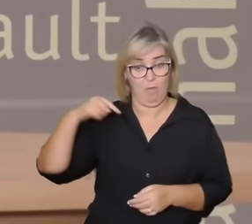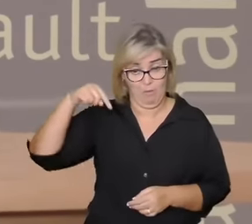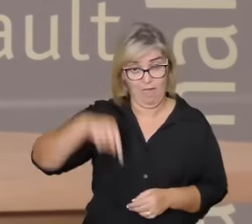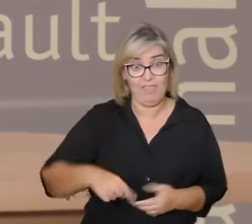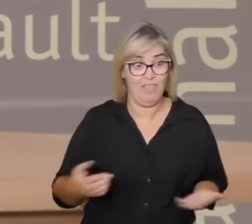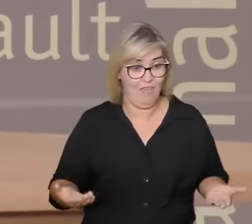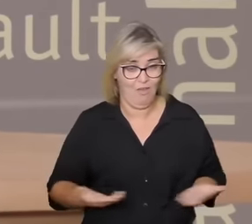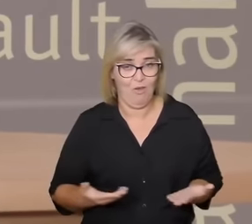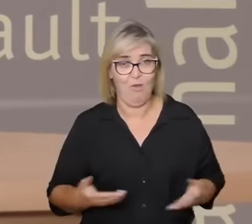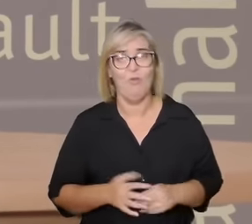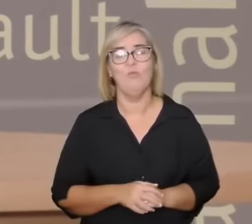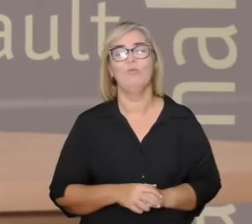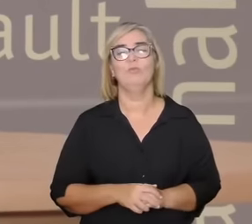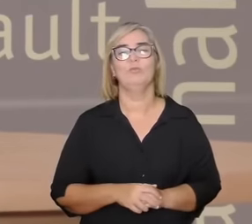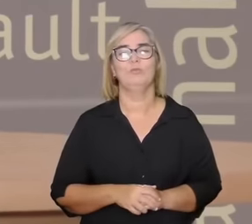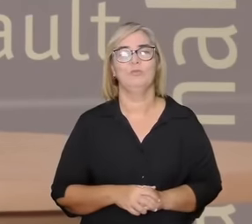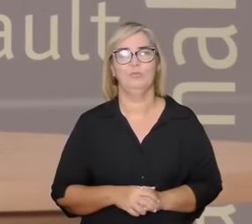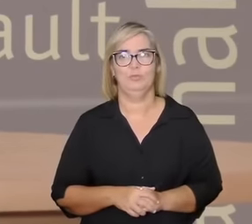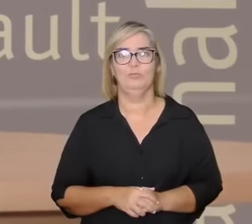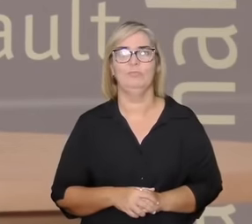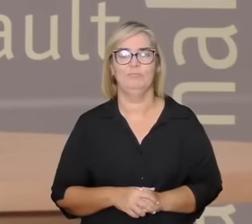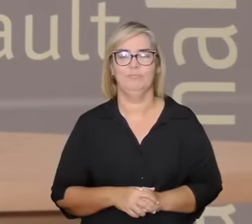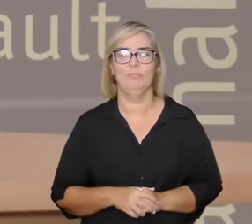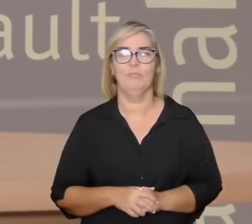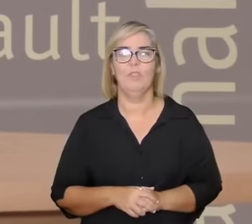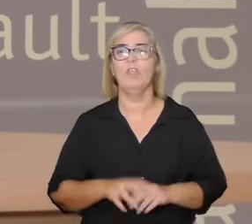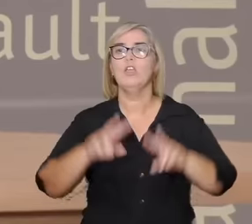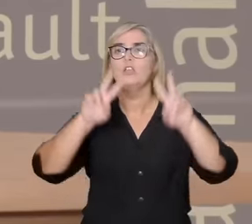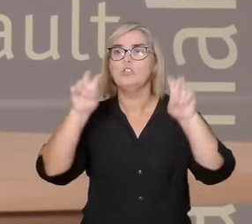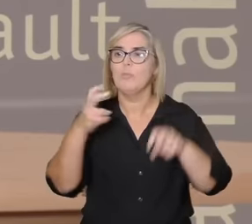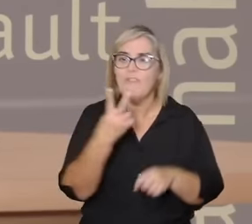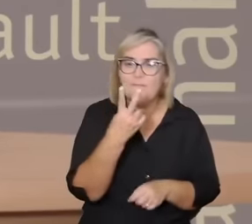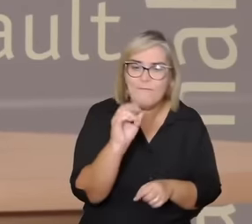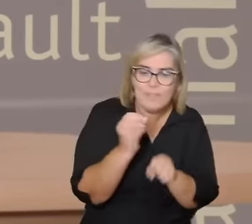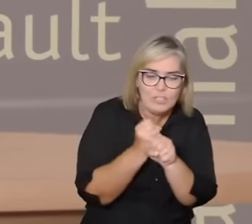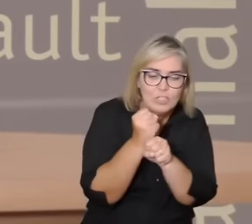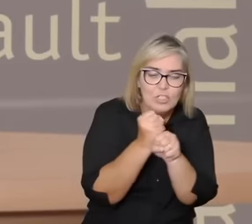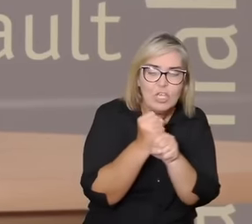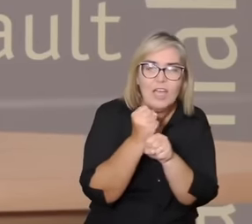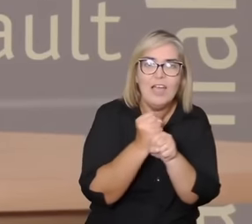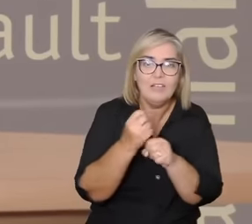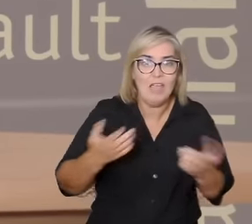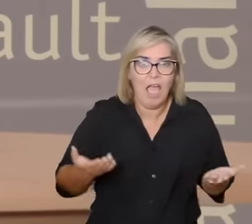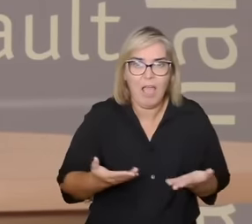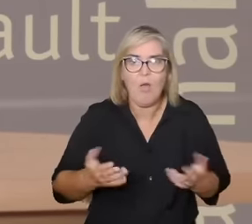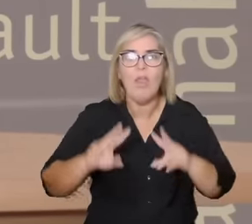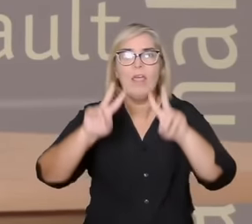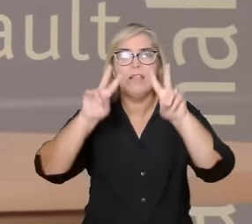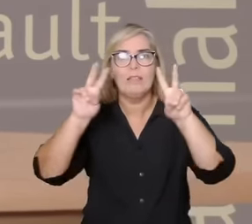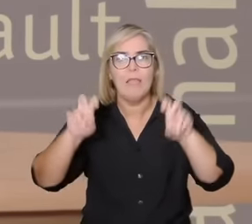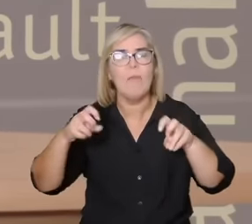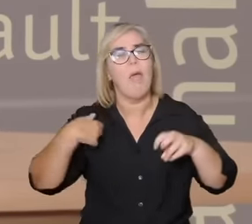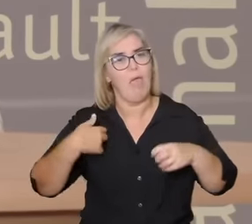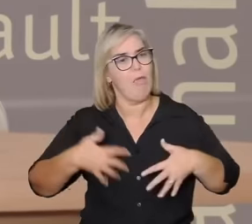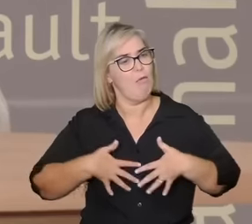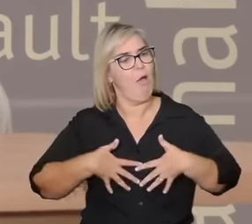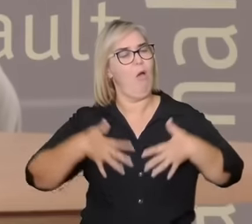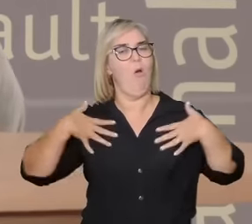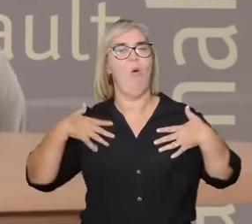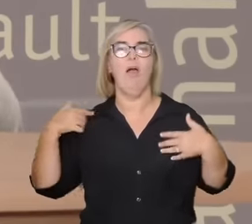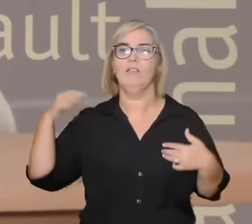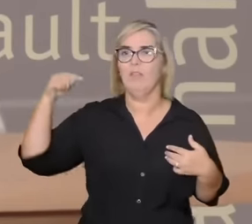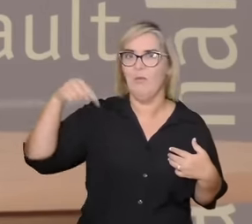pelo reconhecimento da necessidade de nos 20 anos trazer o tema fico honrado de poder estar